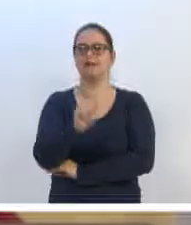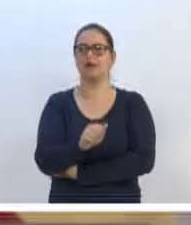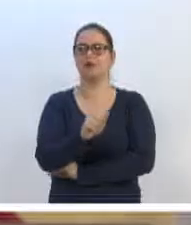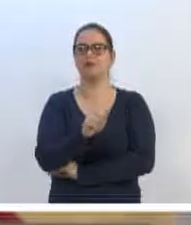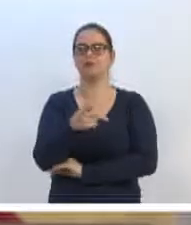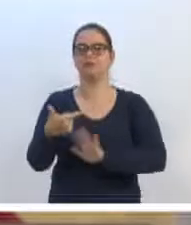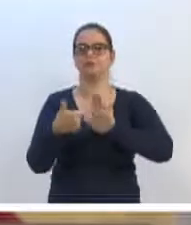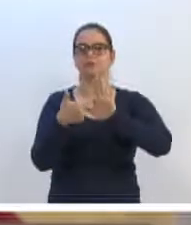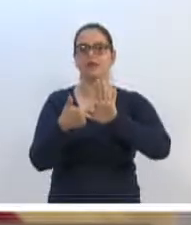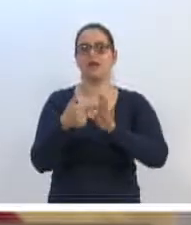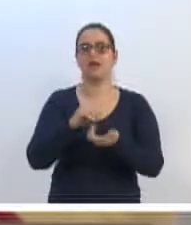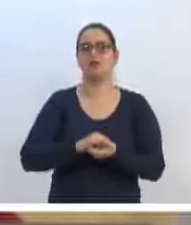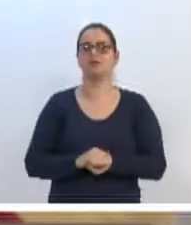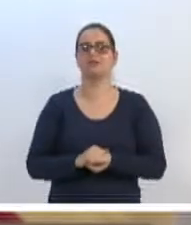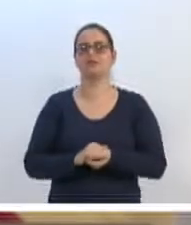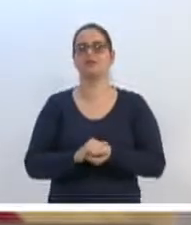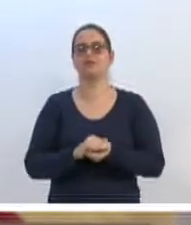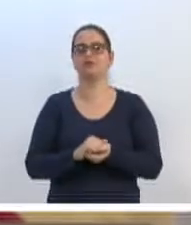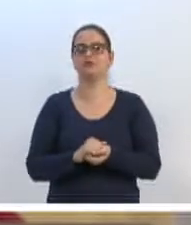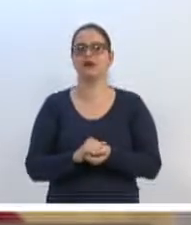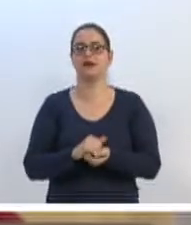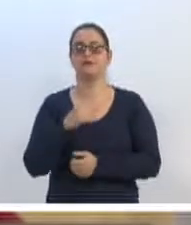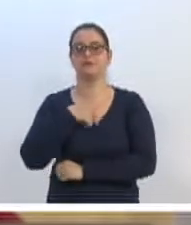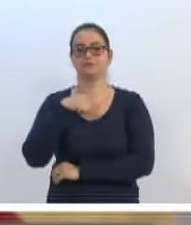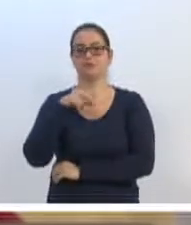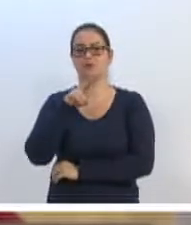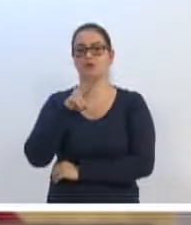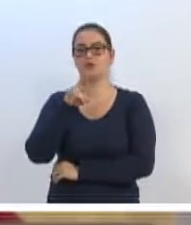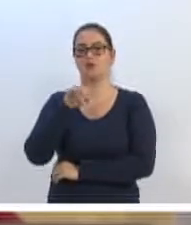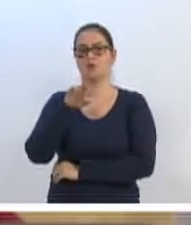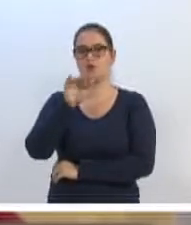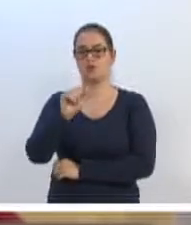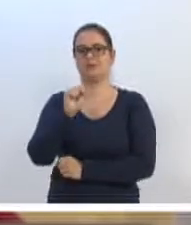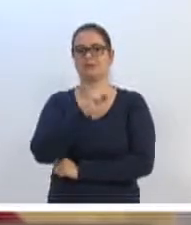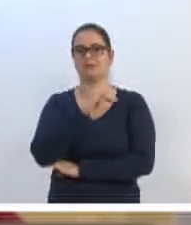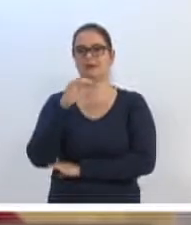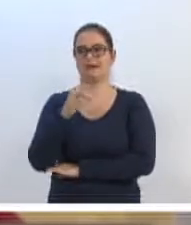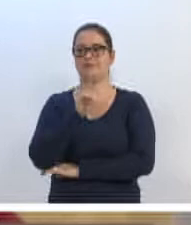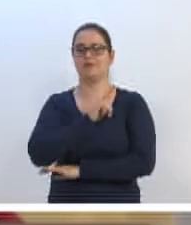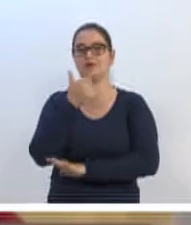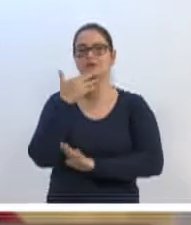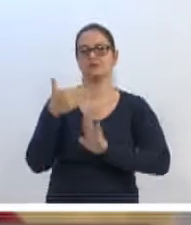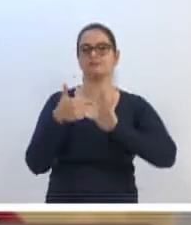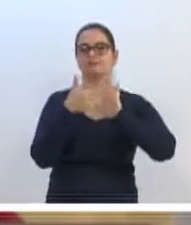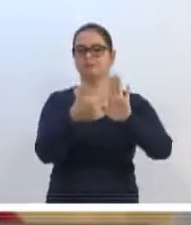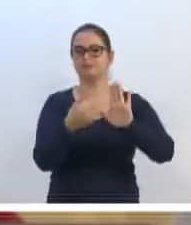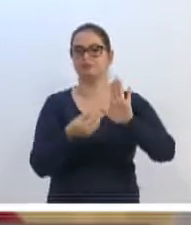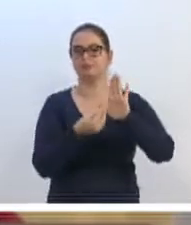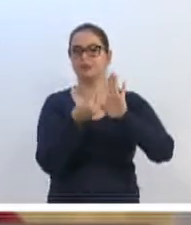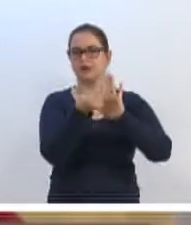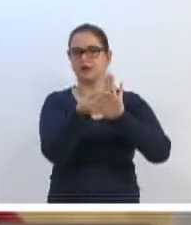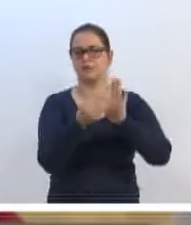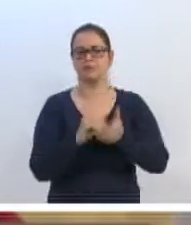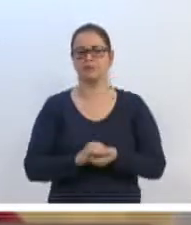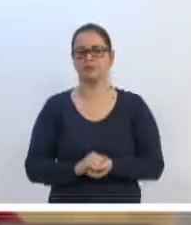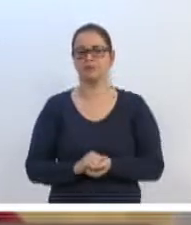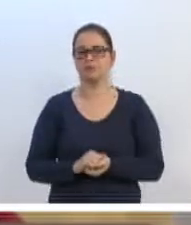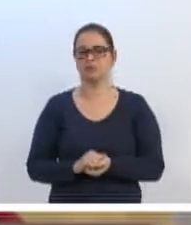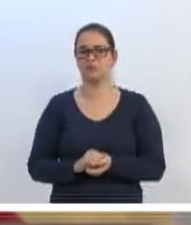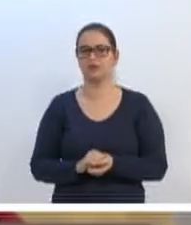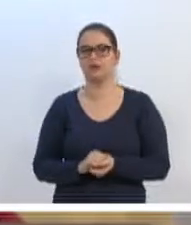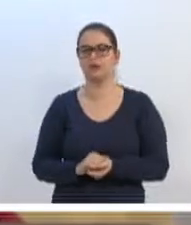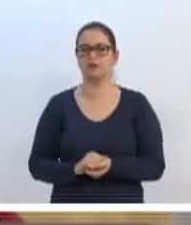programa, que é o Reurbe SC, Reurbe Santa Catarina, eles fizeram esse encaminhamento, e aqui quero registrar também isso,